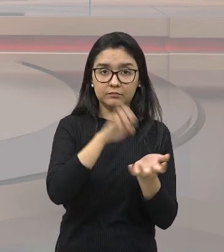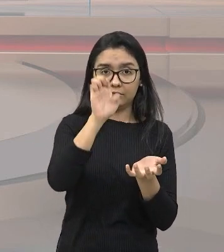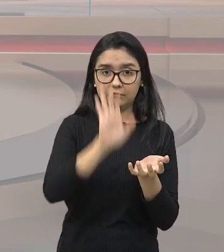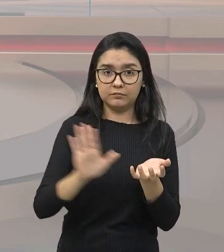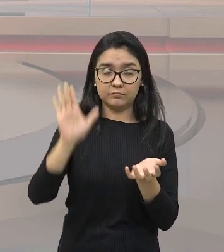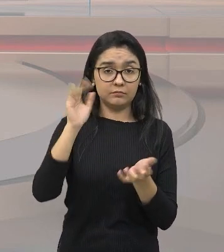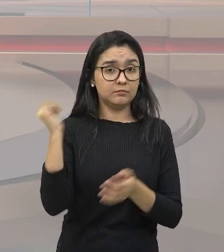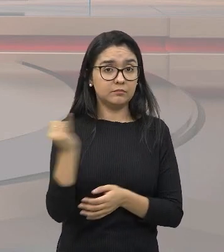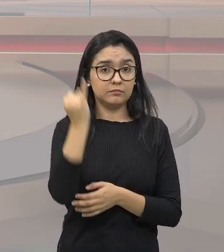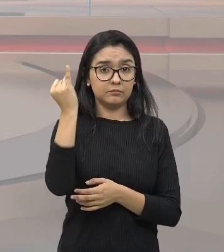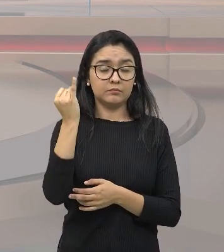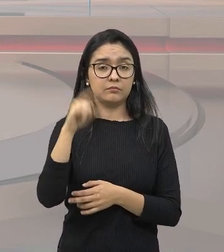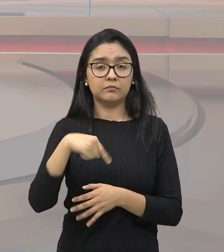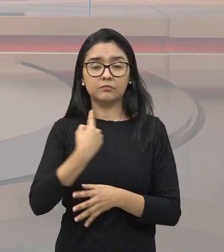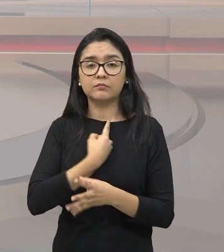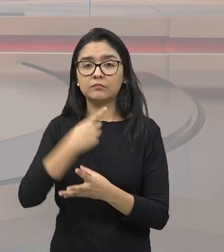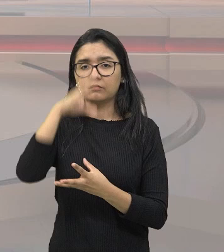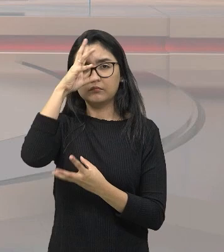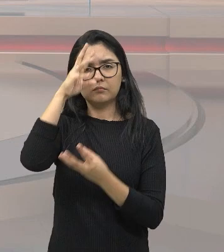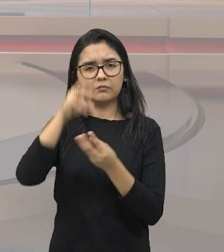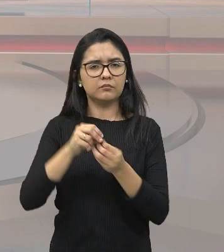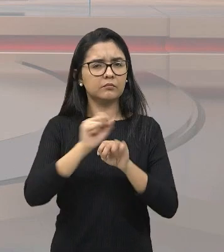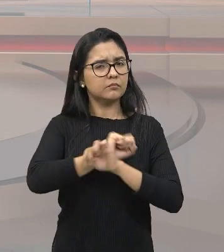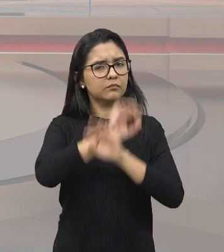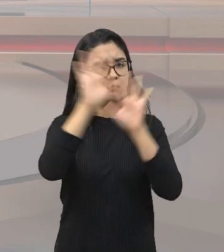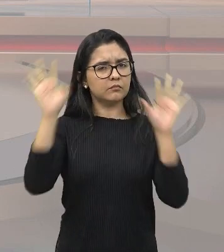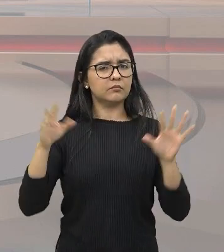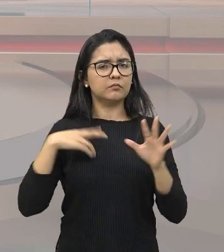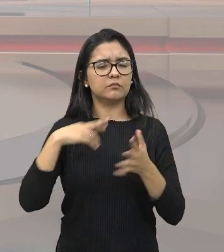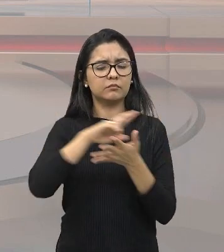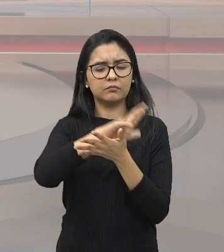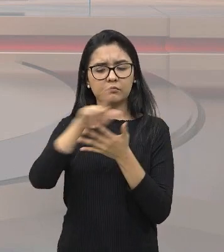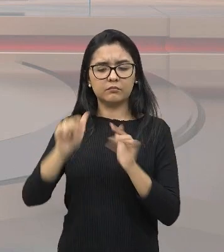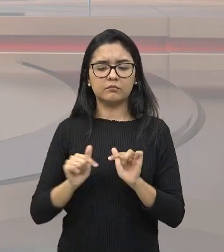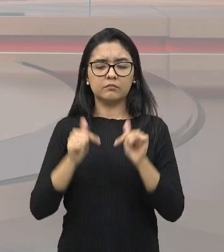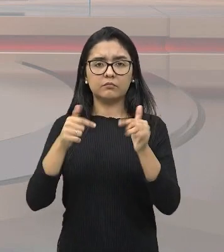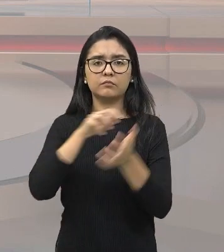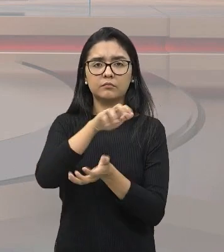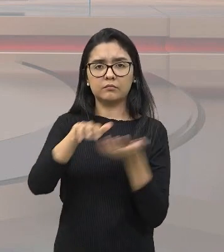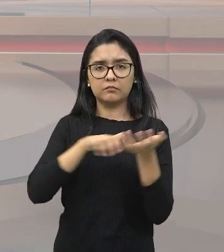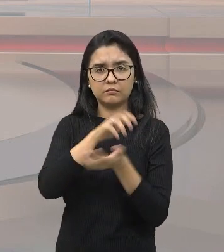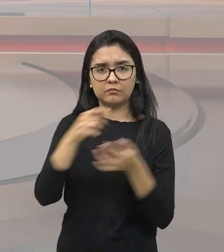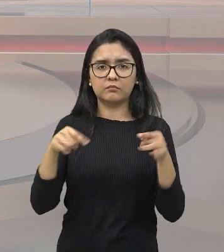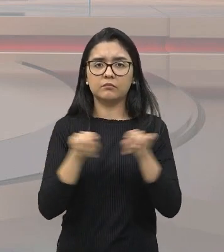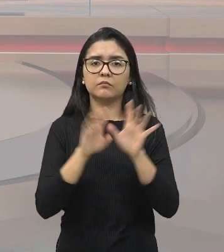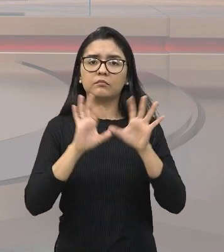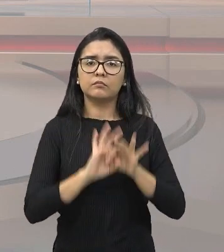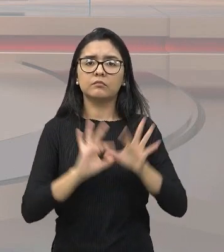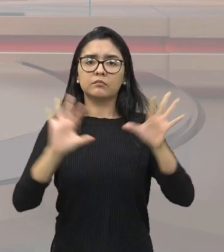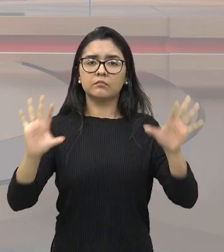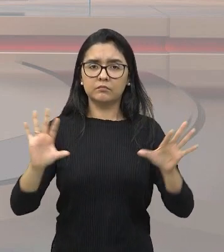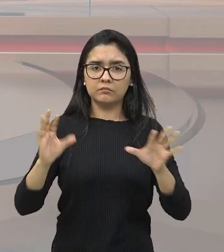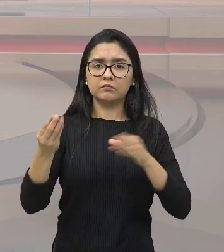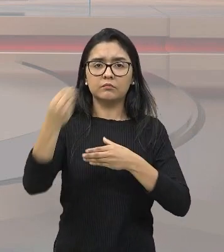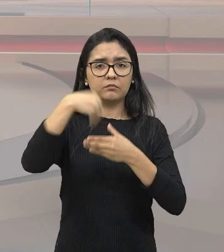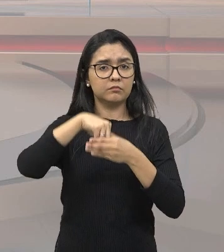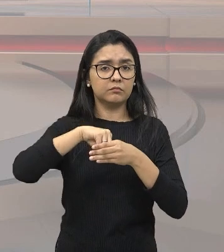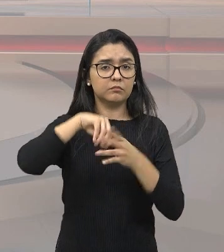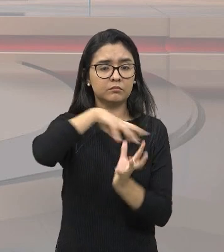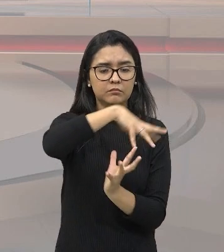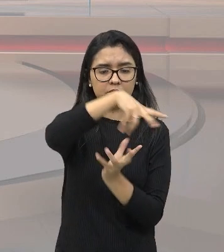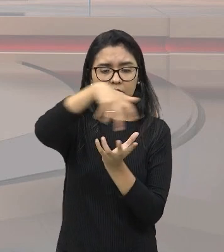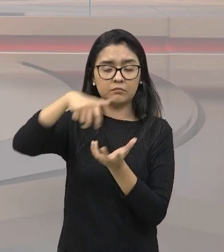muito importantes para a gente entender esses diversos movimentos de revolução e libertação de independência dentro do mundo todo.